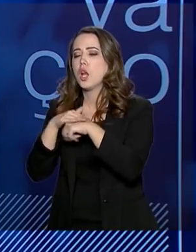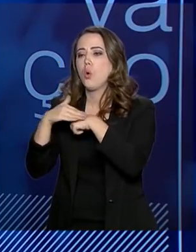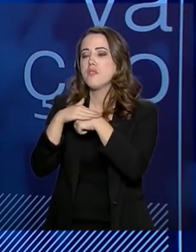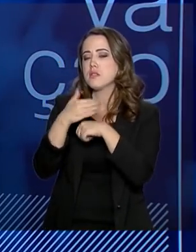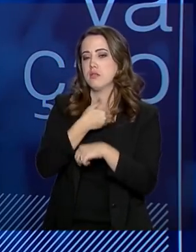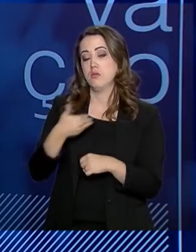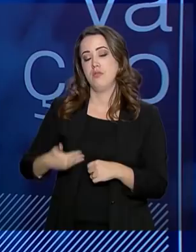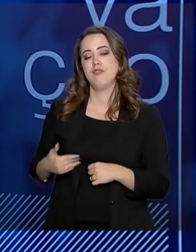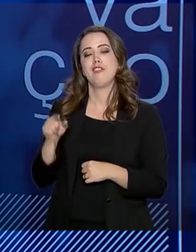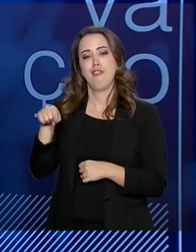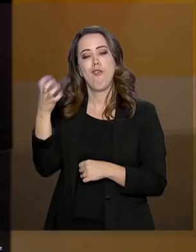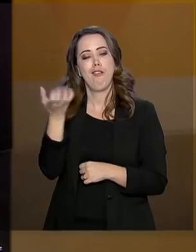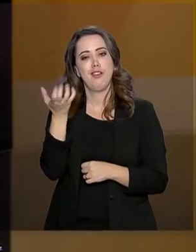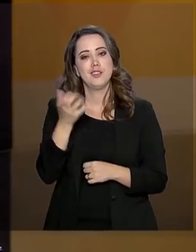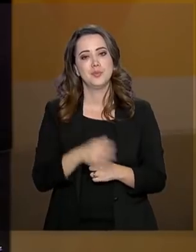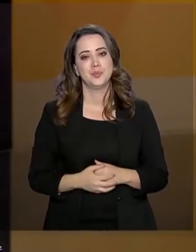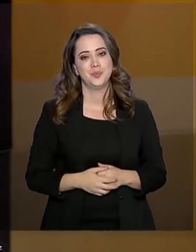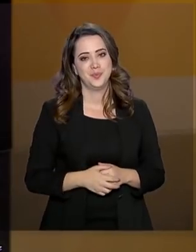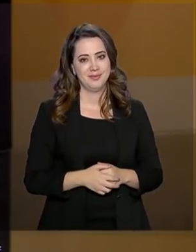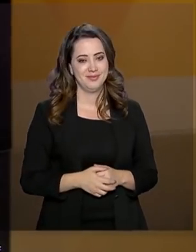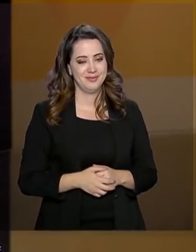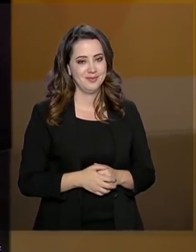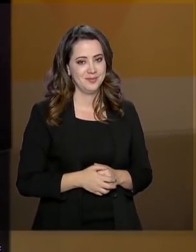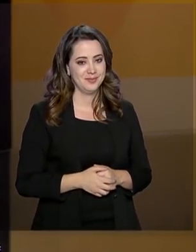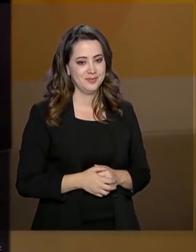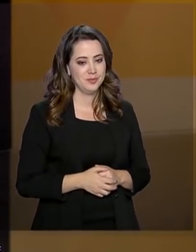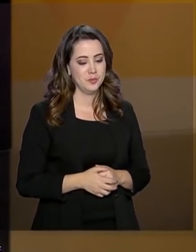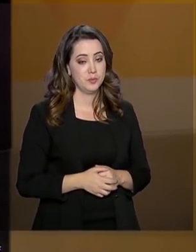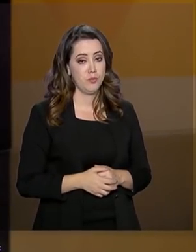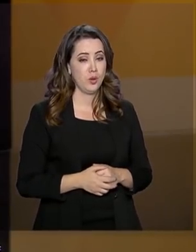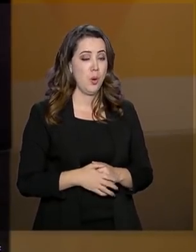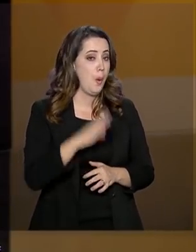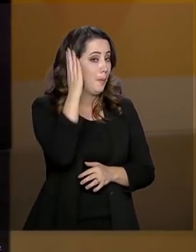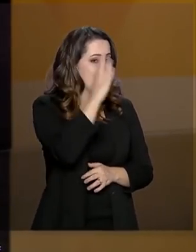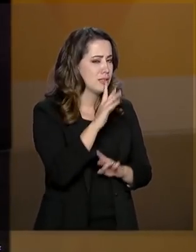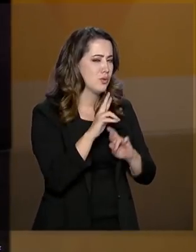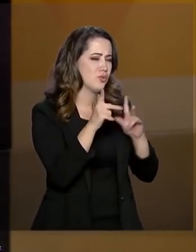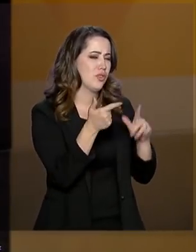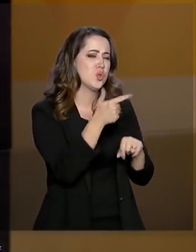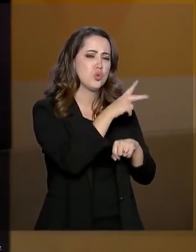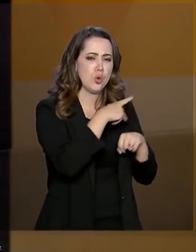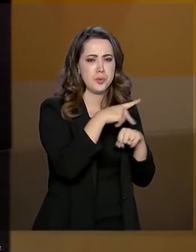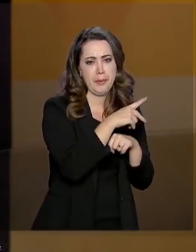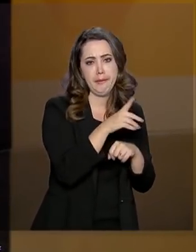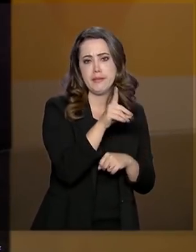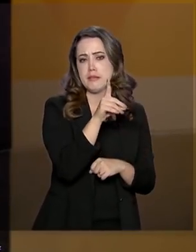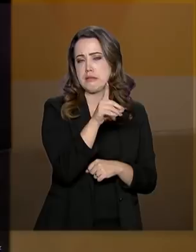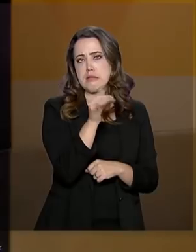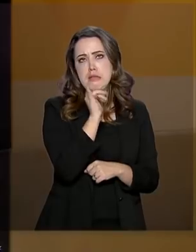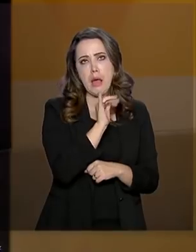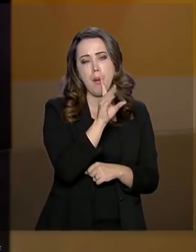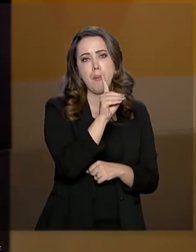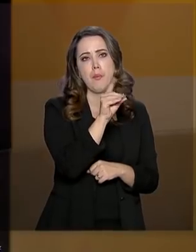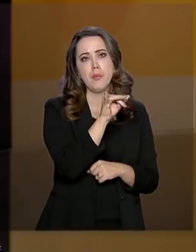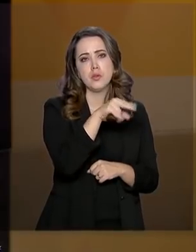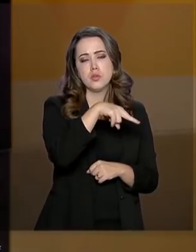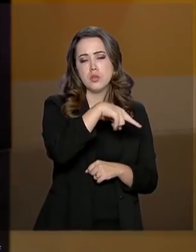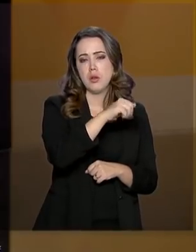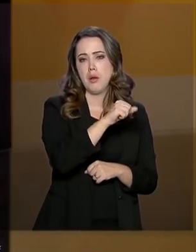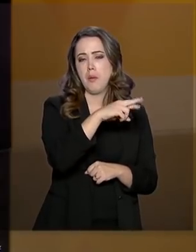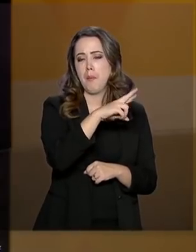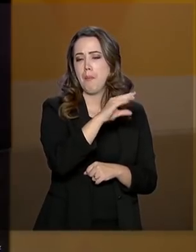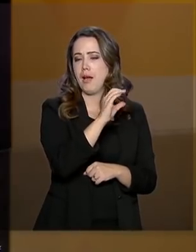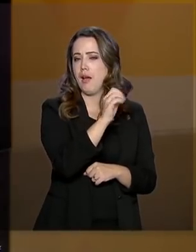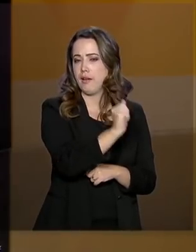com o governo. É isso que queremos. O Brasil é bem diferente da Dinamarca, por exemplo, a gente falou aqui que a Dinamarca,